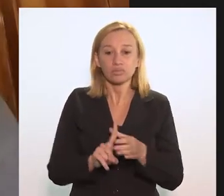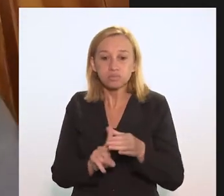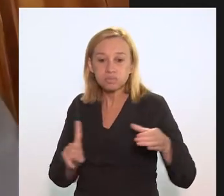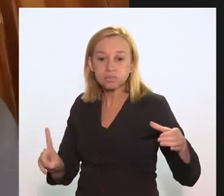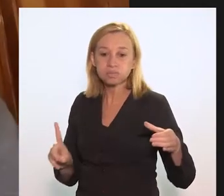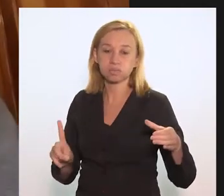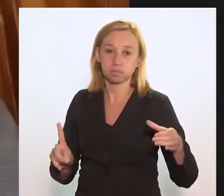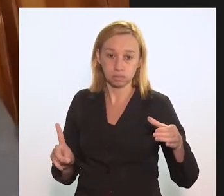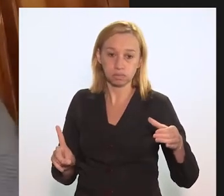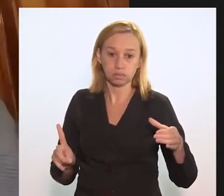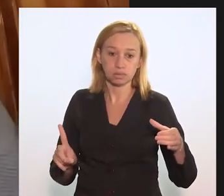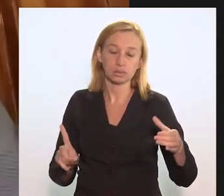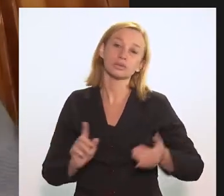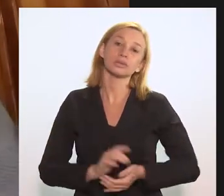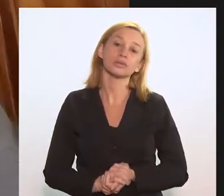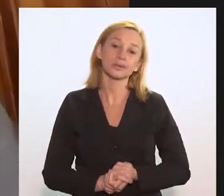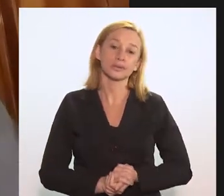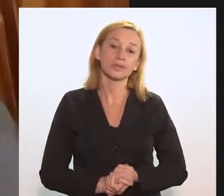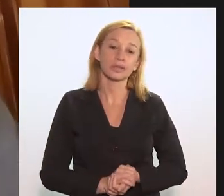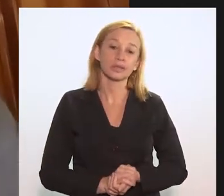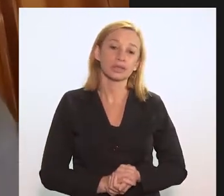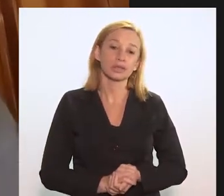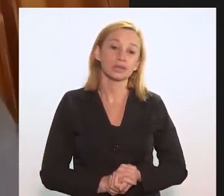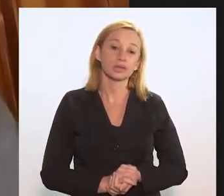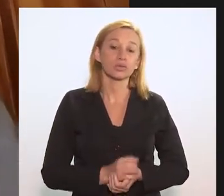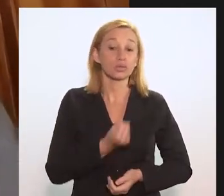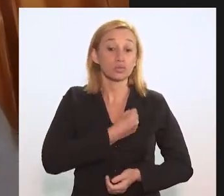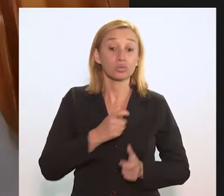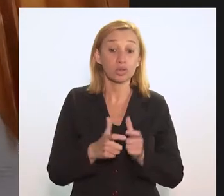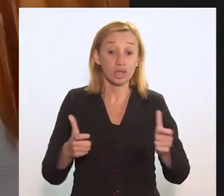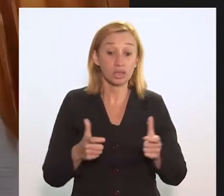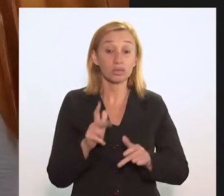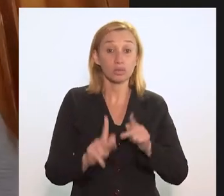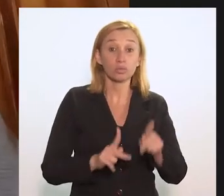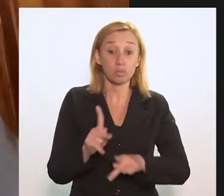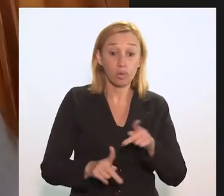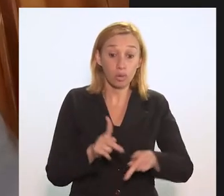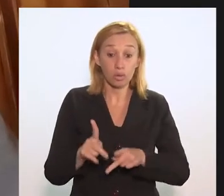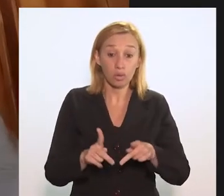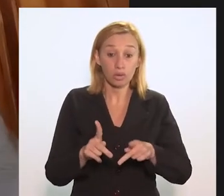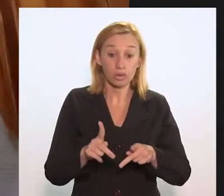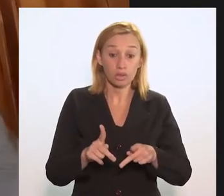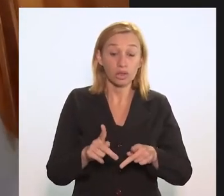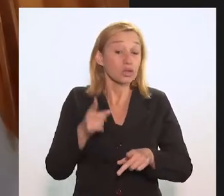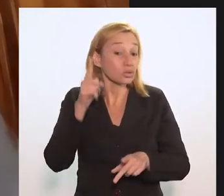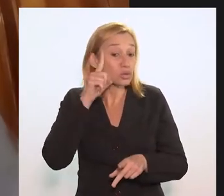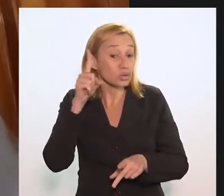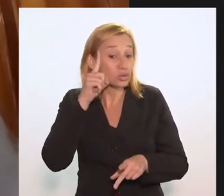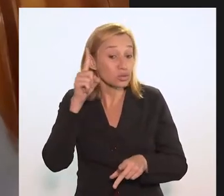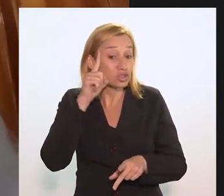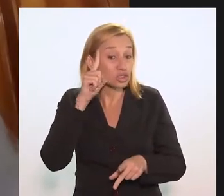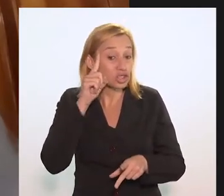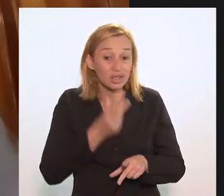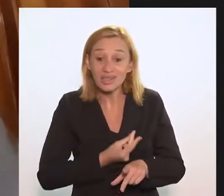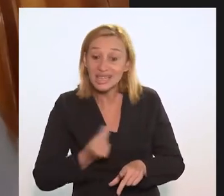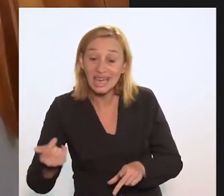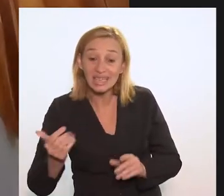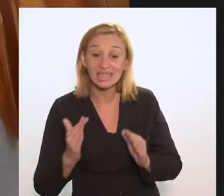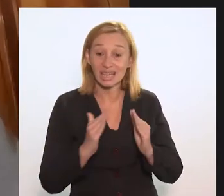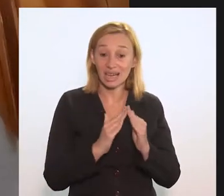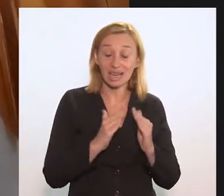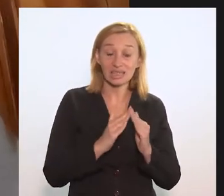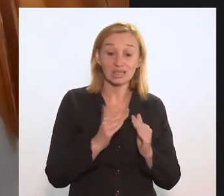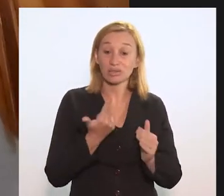o isolamento, o lockdown, a quarentena, a maior parte da população está se expondo diariamente de uma, sem